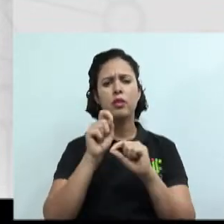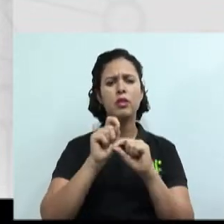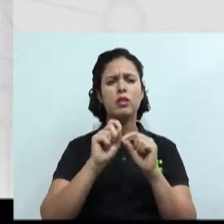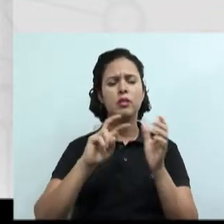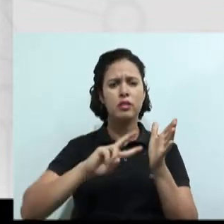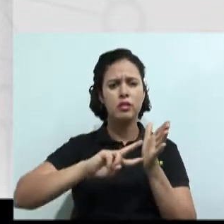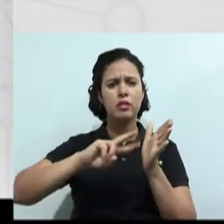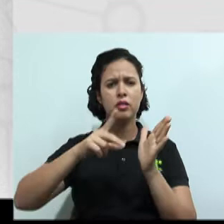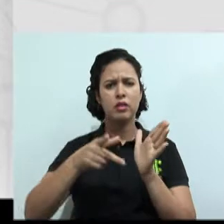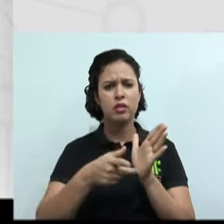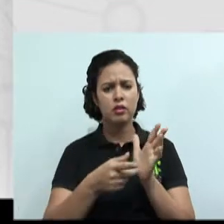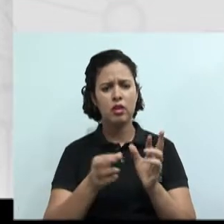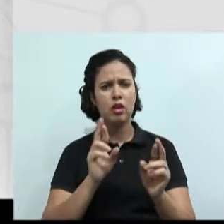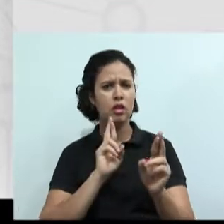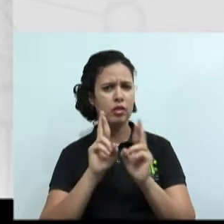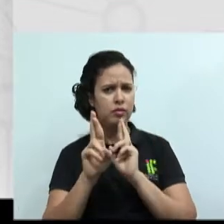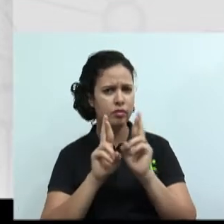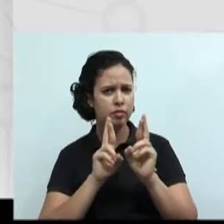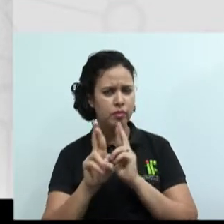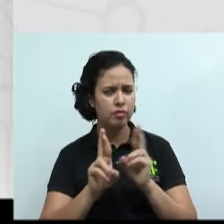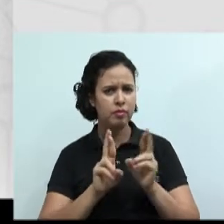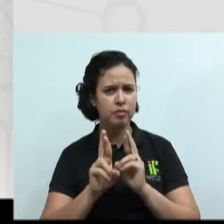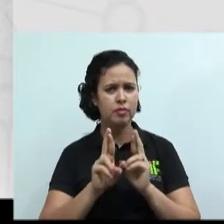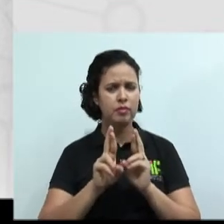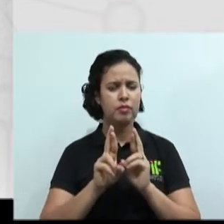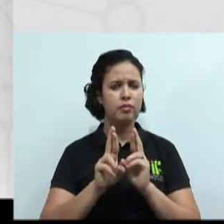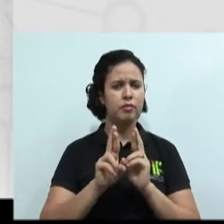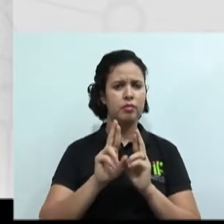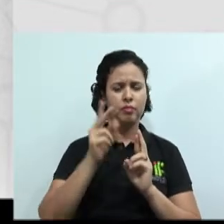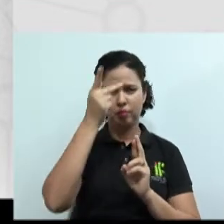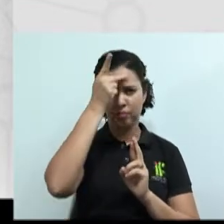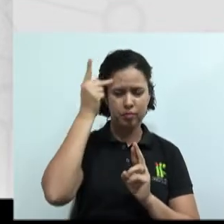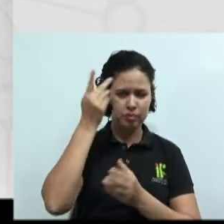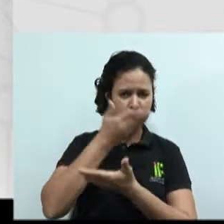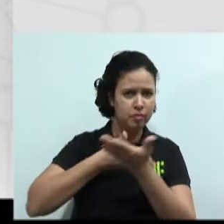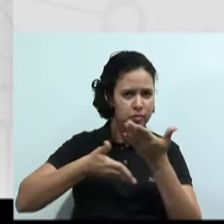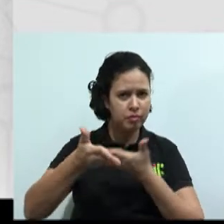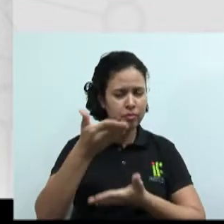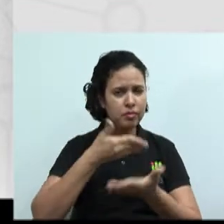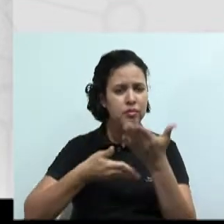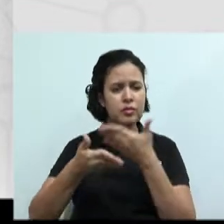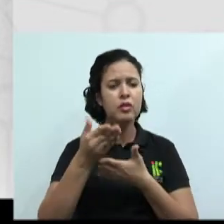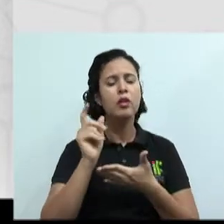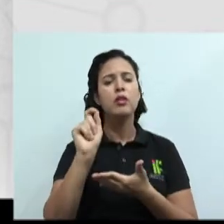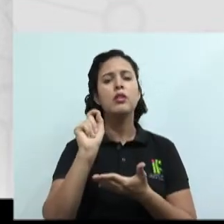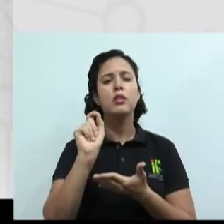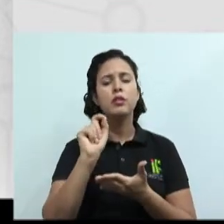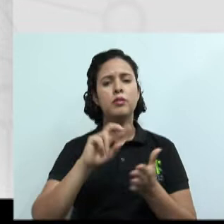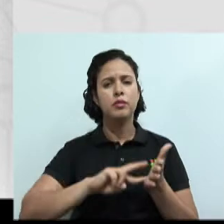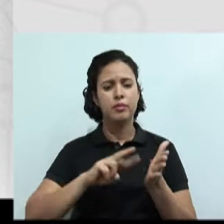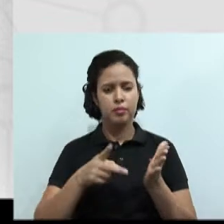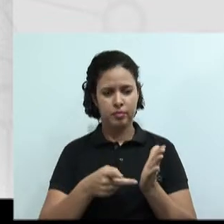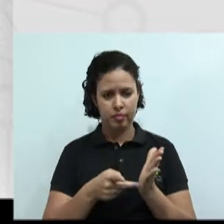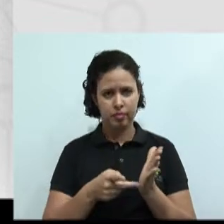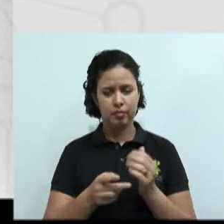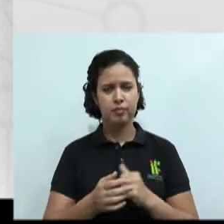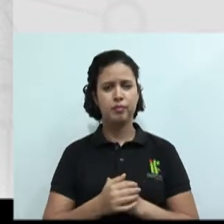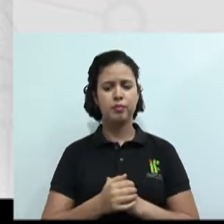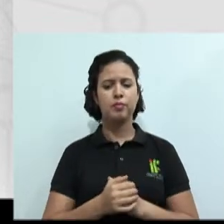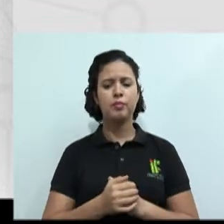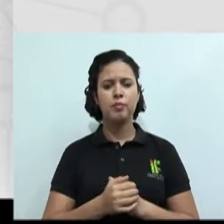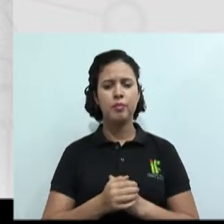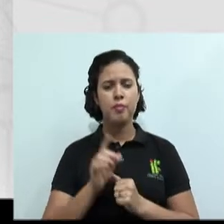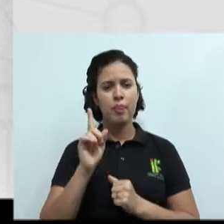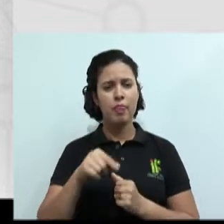interpessoal? Nós vamos apresentar para vocês aqui um conceito sobre relacionamento interpessoal. E ele implica